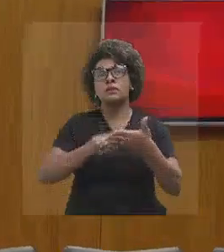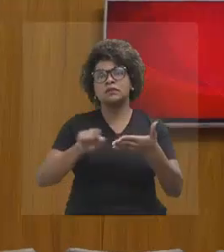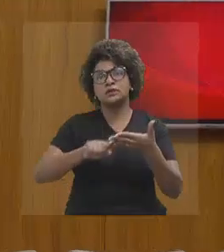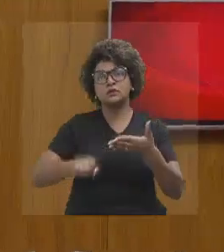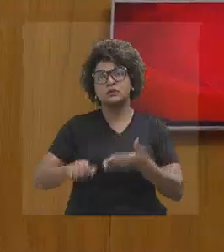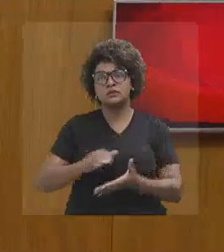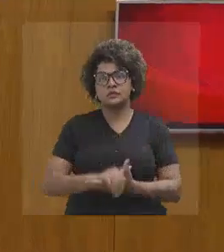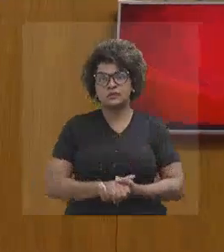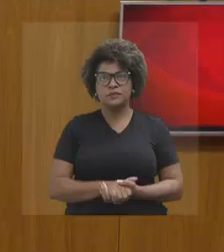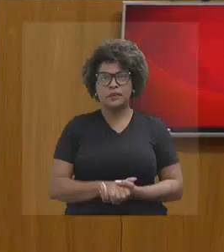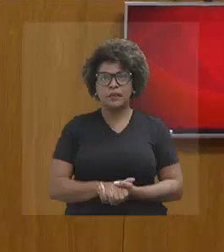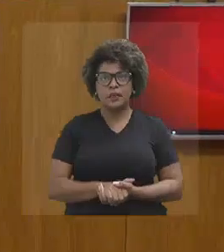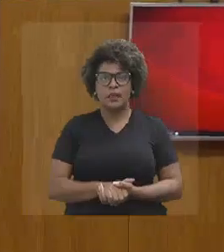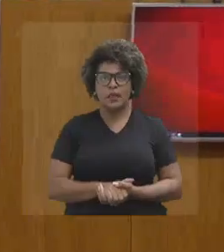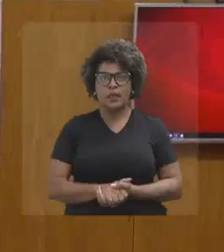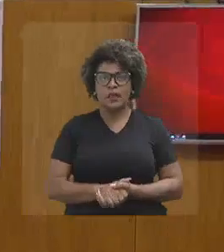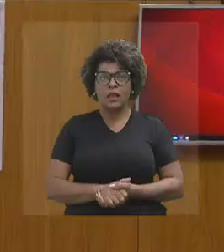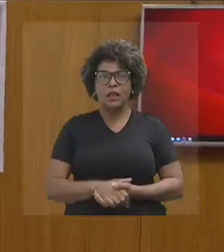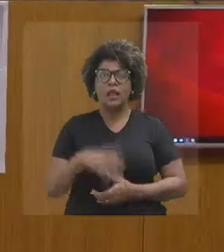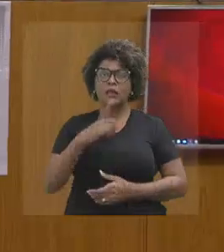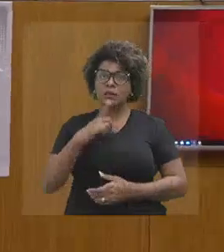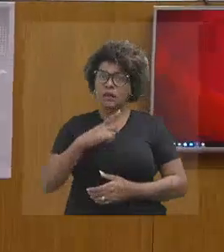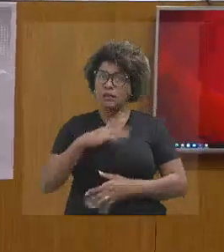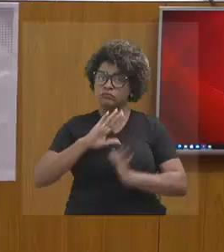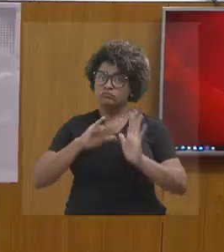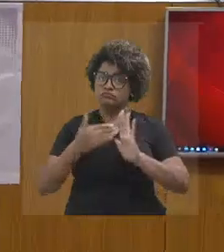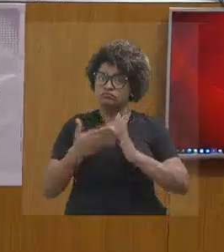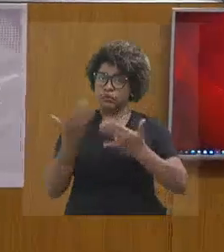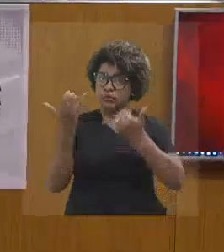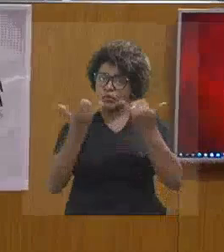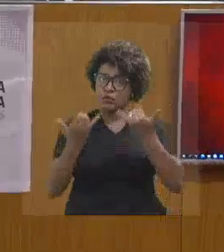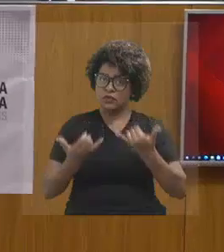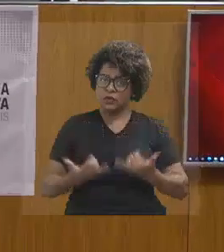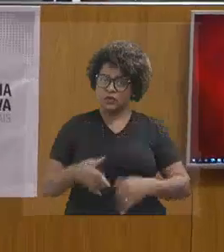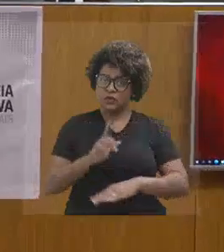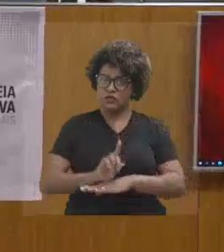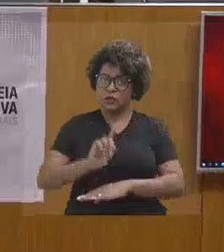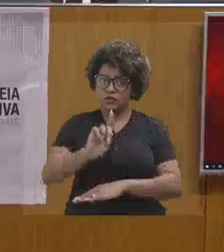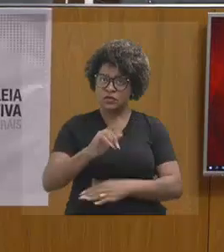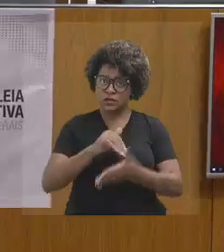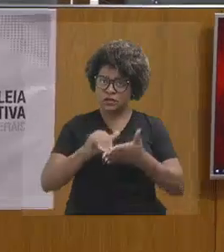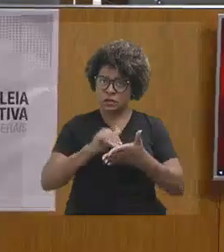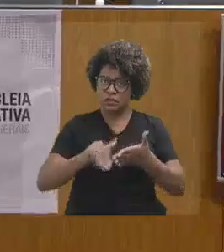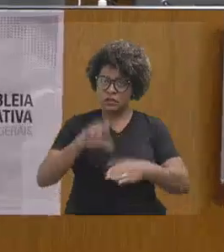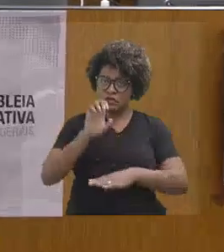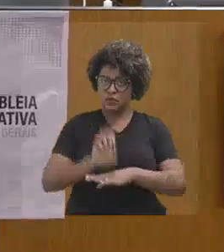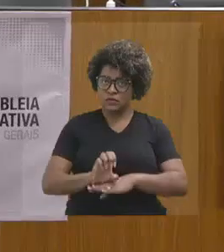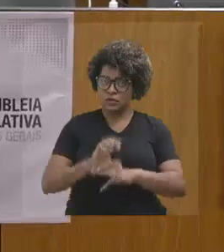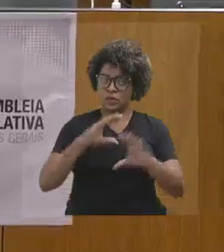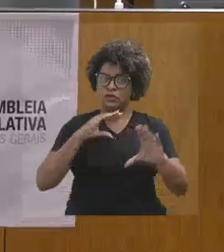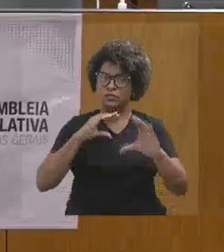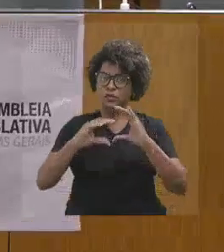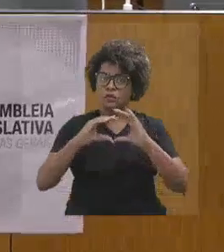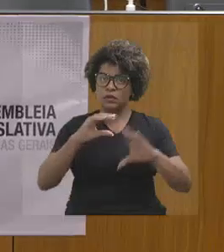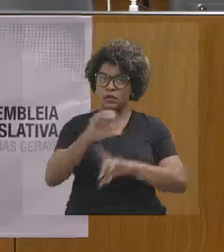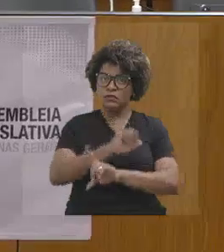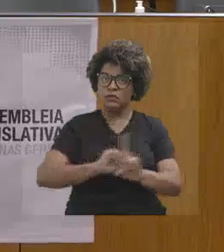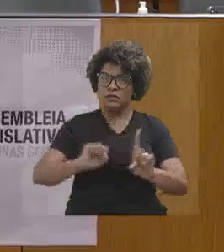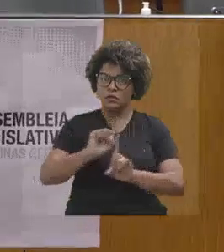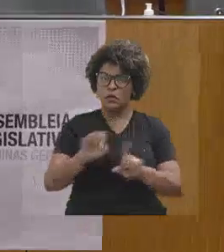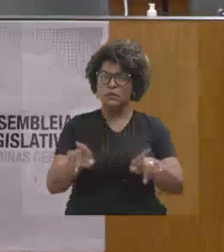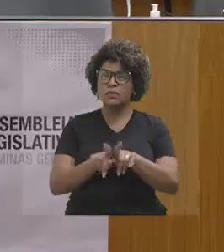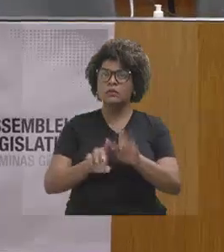Nessa reunião, se destina a receber a prestação de informações sobre a gestão da Secretaria de Estado de Comunicação Social e da Empresa Mineira de Comunicação,